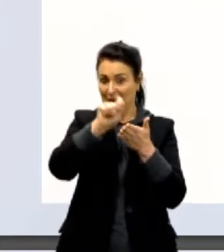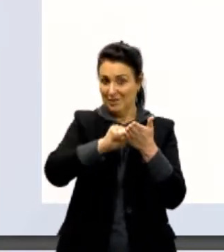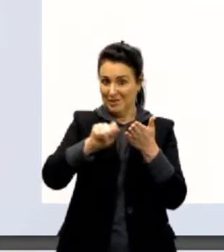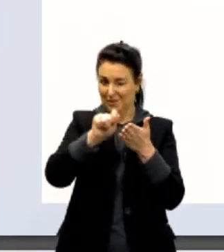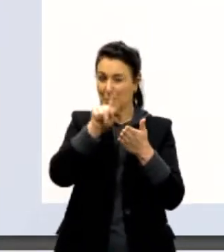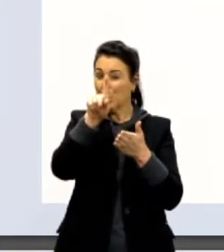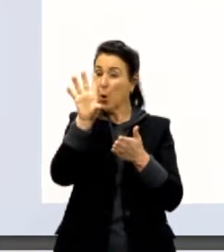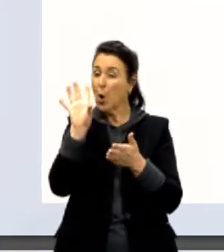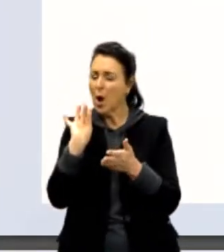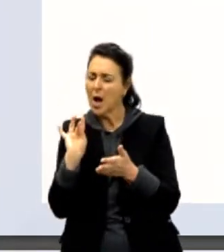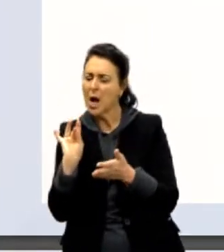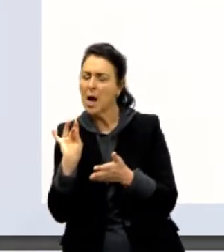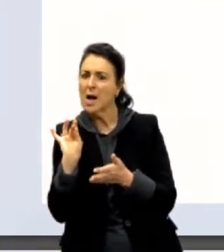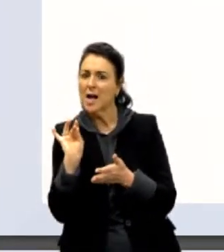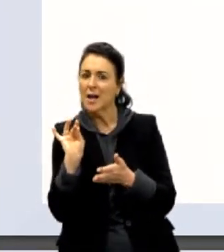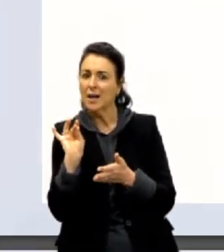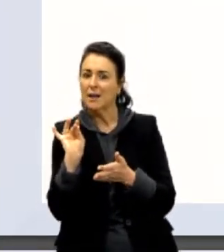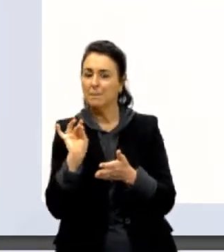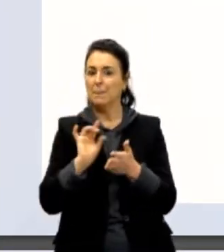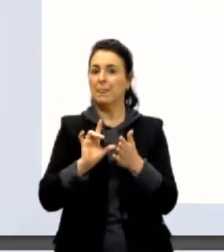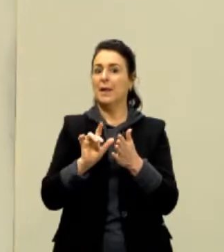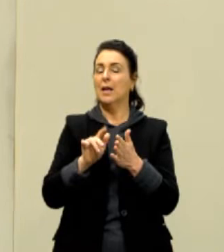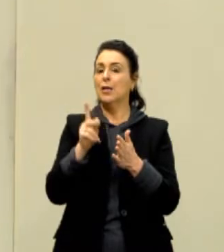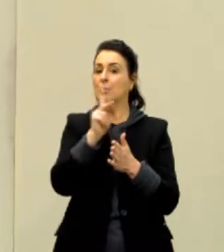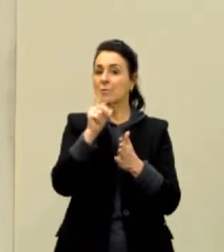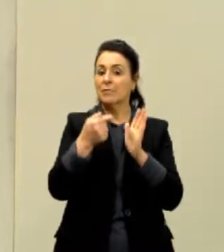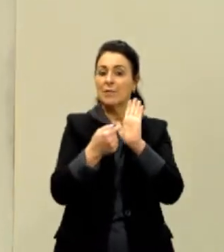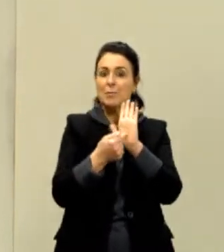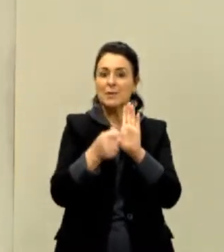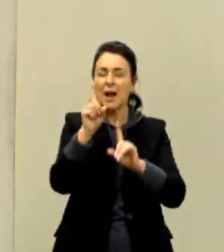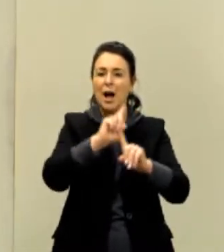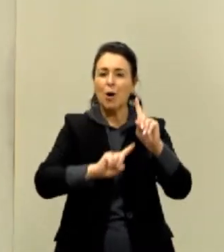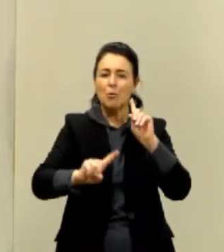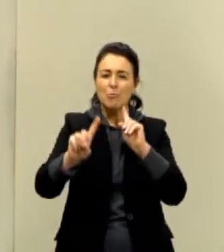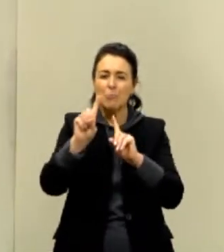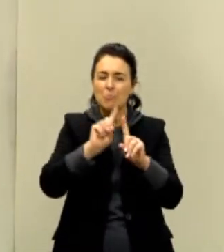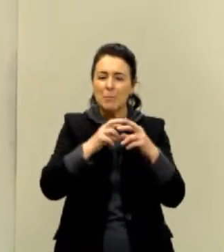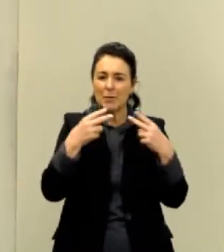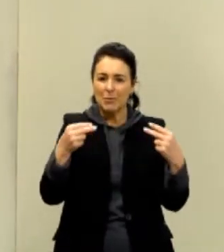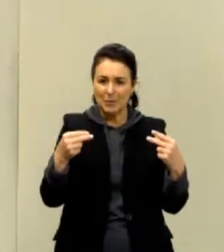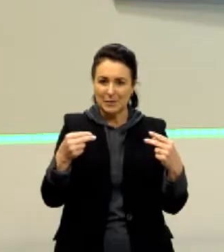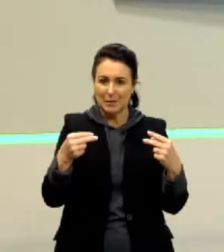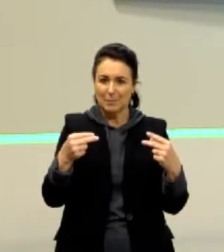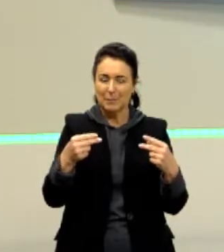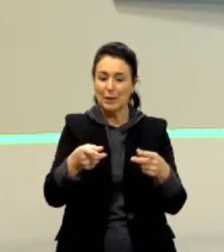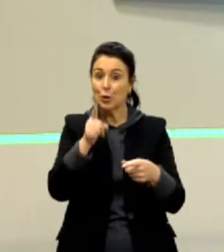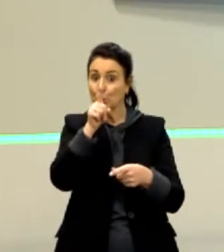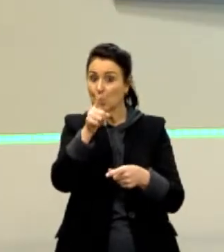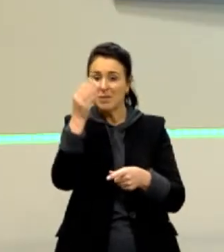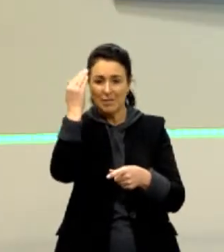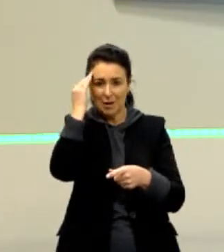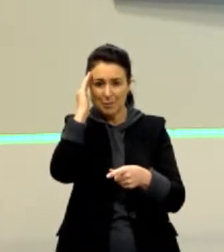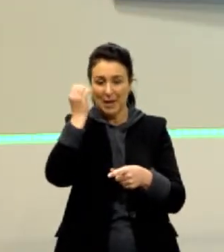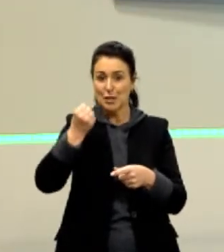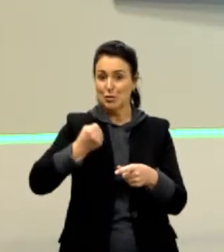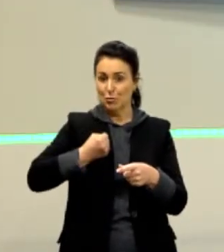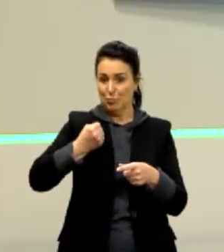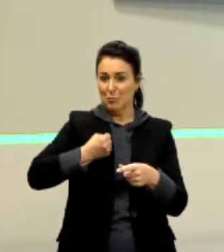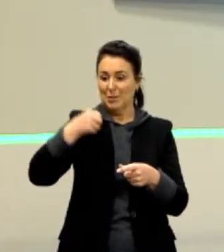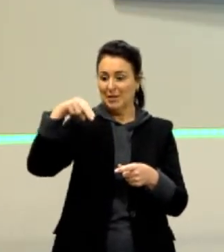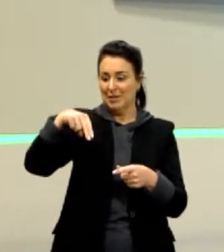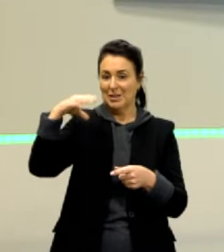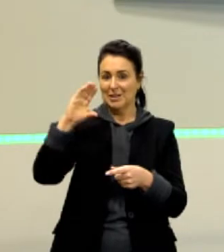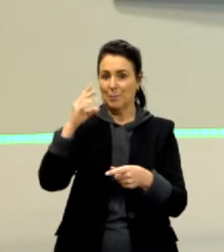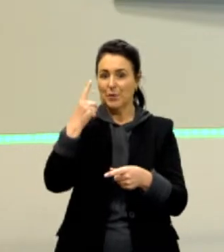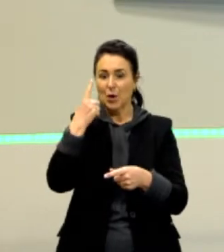E agora a gente vai ver alguns exemplos para tentar identificar se o número está em notação científica ou não. Vamos lá? Dá uma olhada nesse número